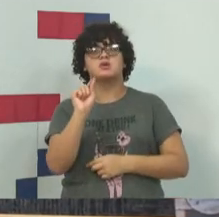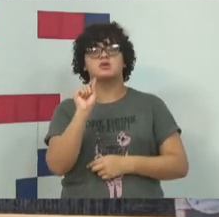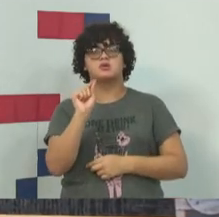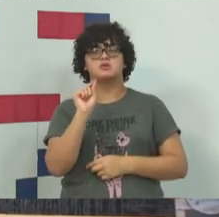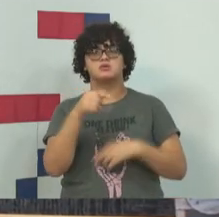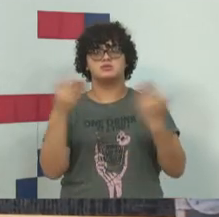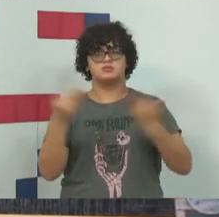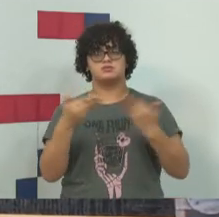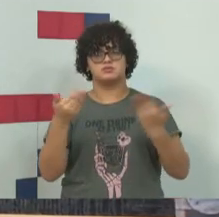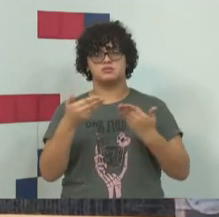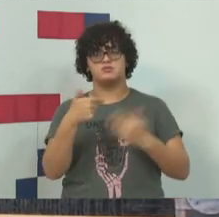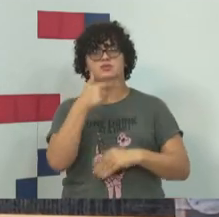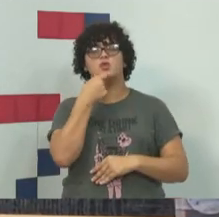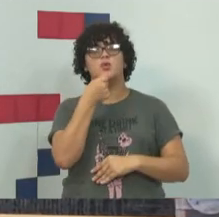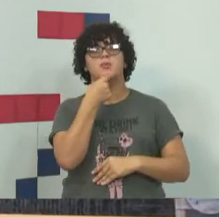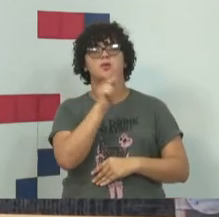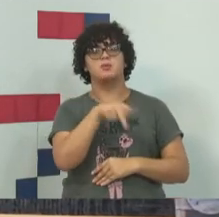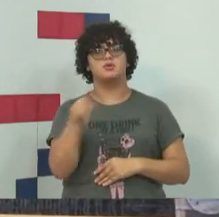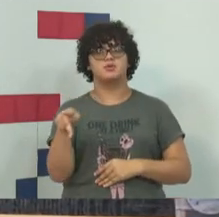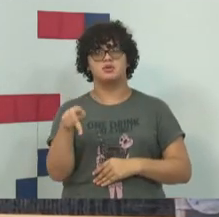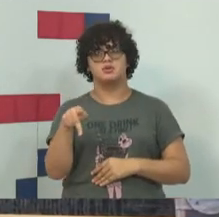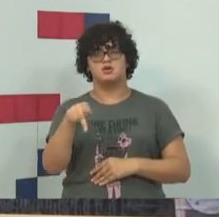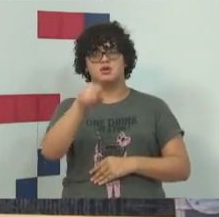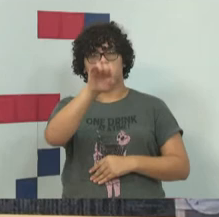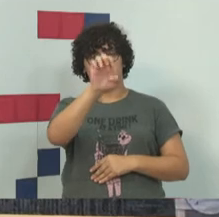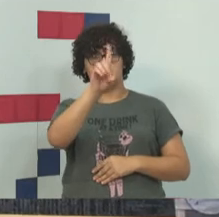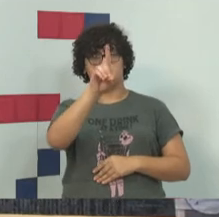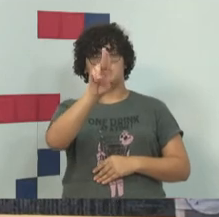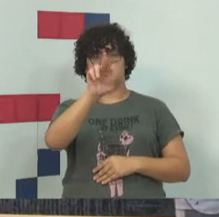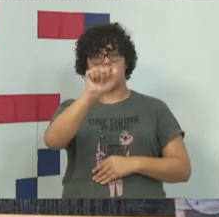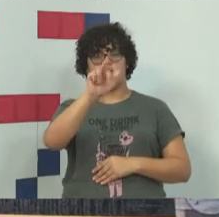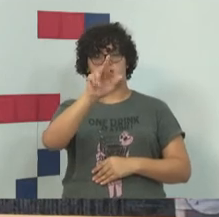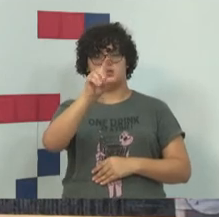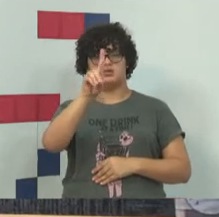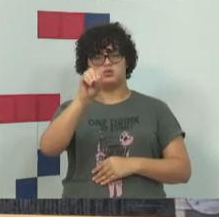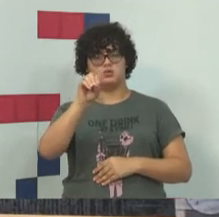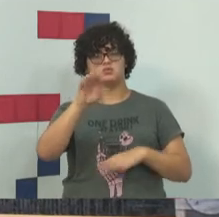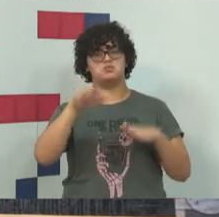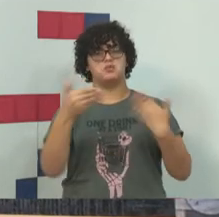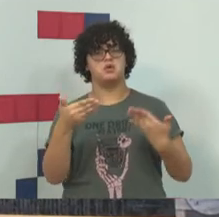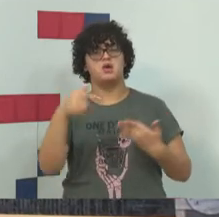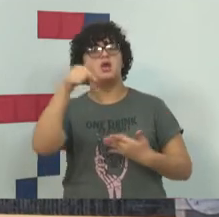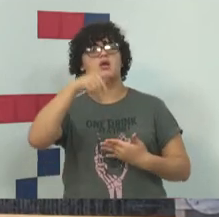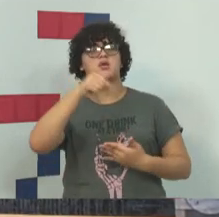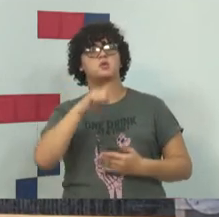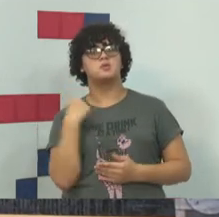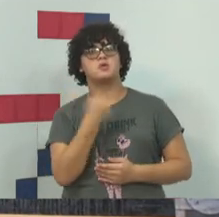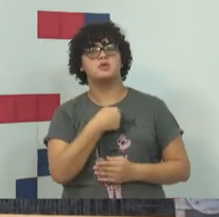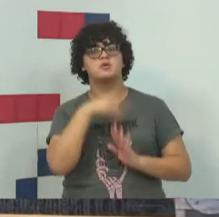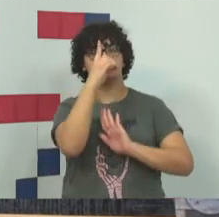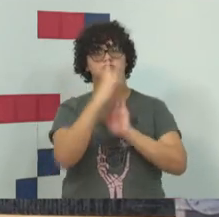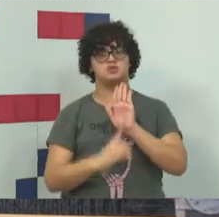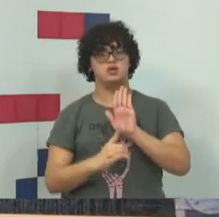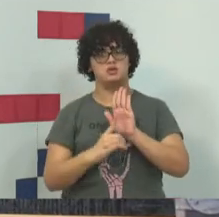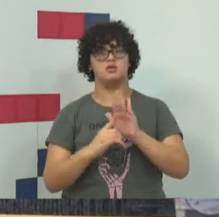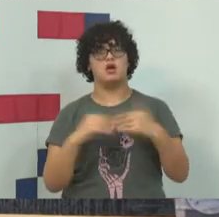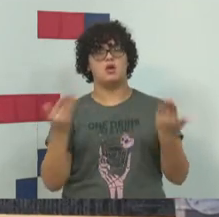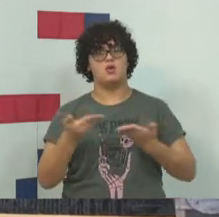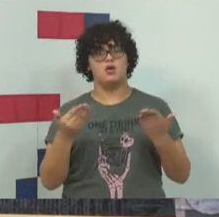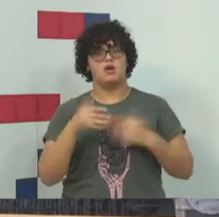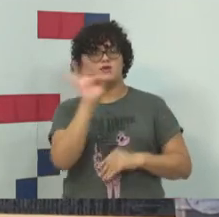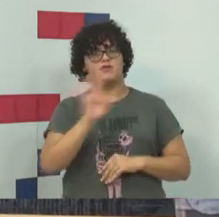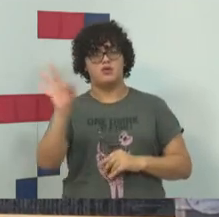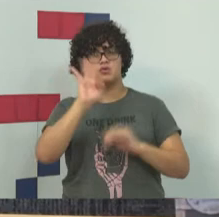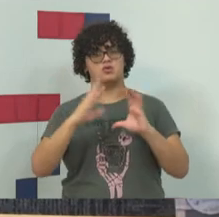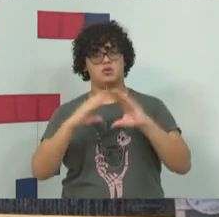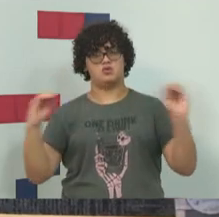reitor, o professor Estoropli, Eduardo Estoropli, ele determinou que nós, aqui, do direito à direção, da faculdade,